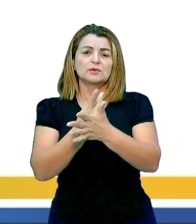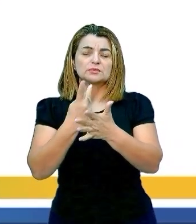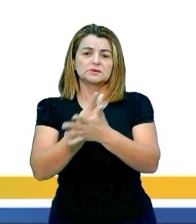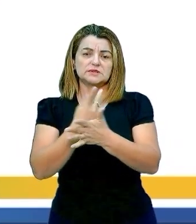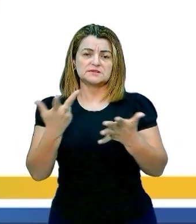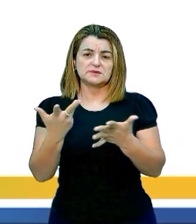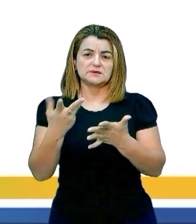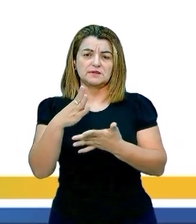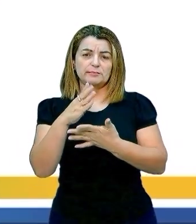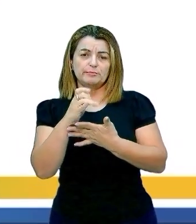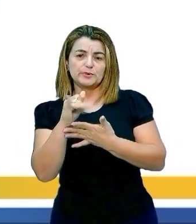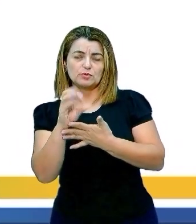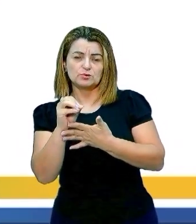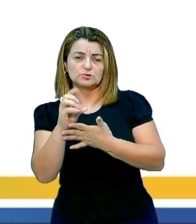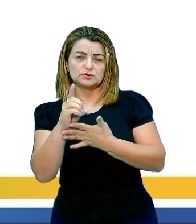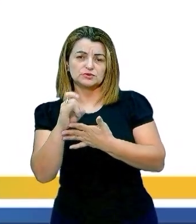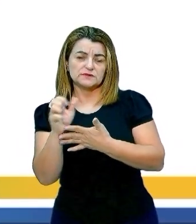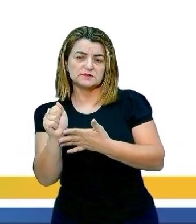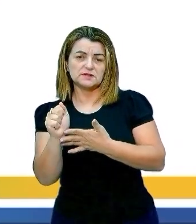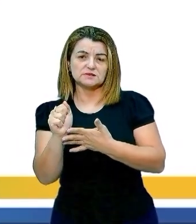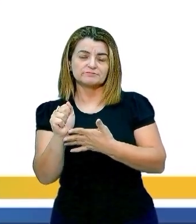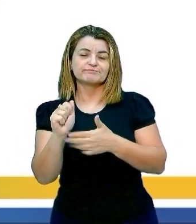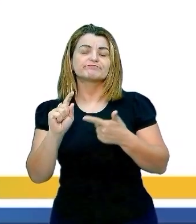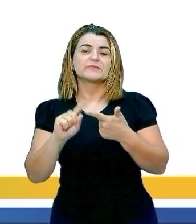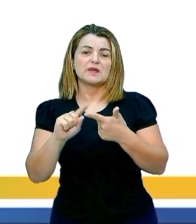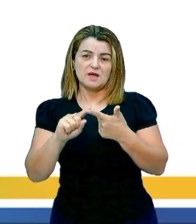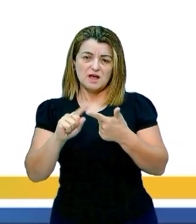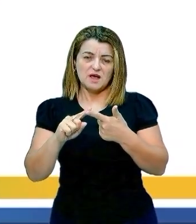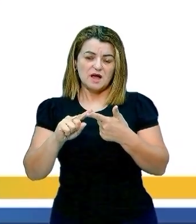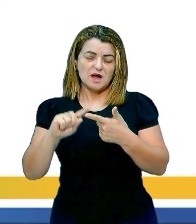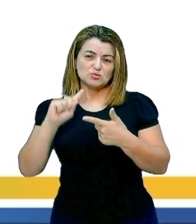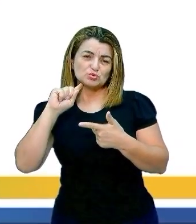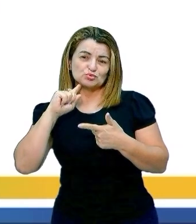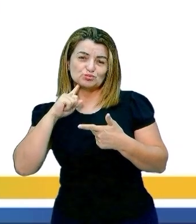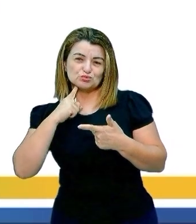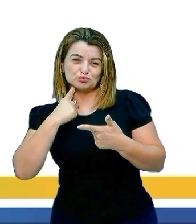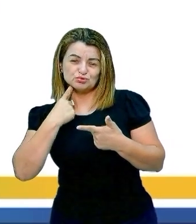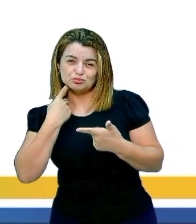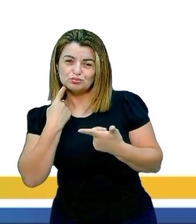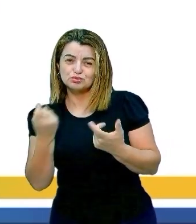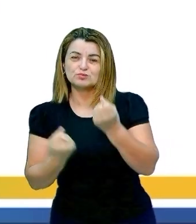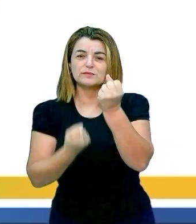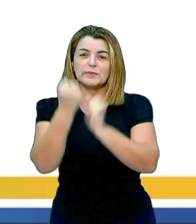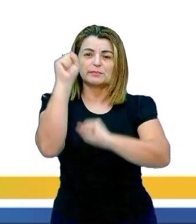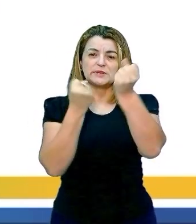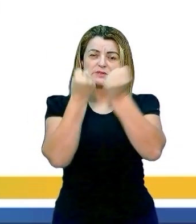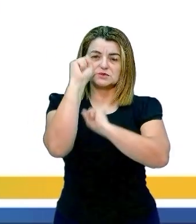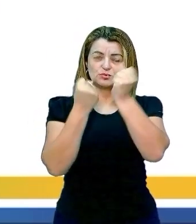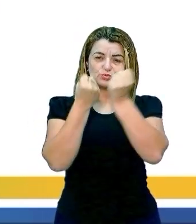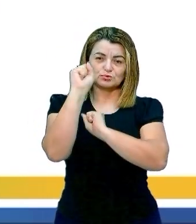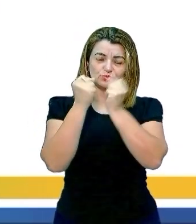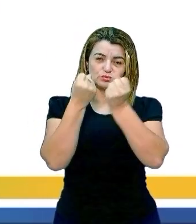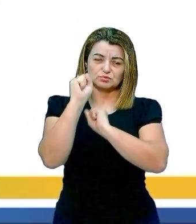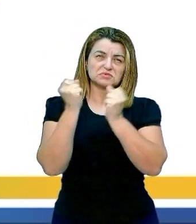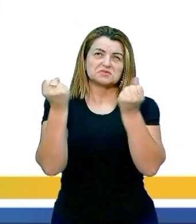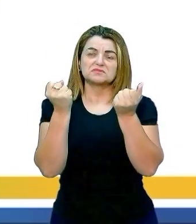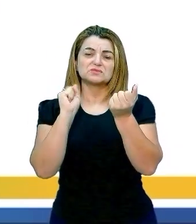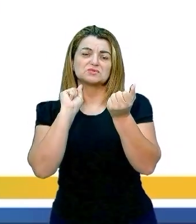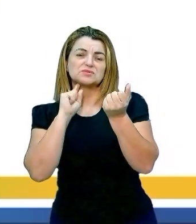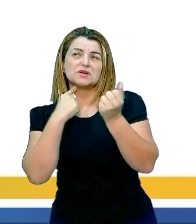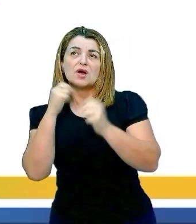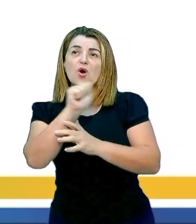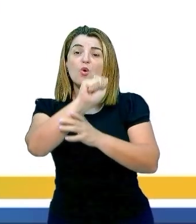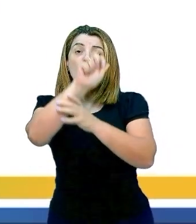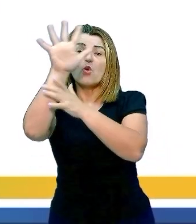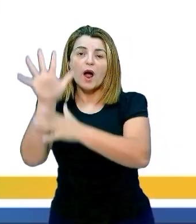ameaça à biodiversidade? Os resíduos industriais, liberados pelas indústrias, vão contaminar o ar, vão